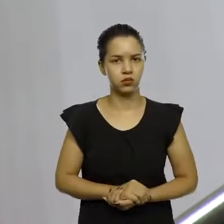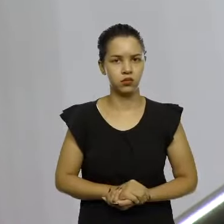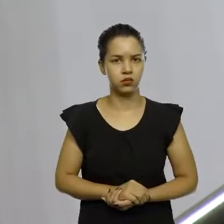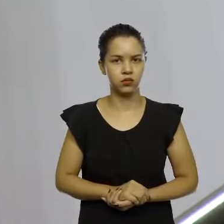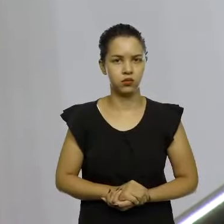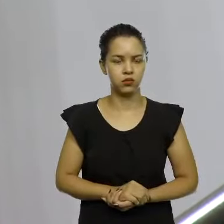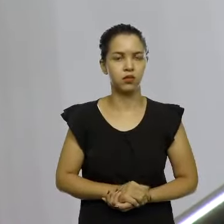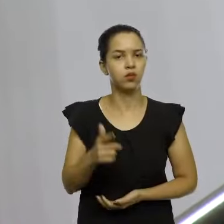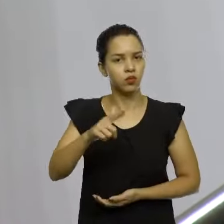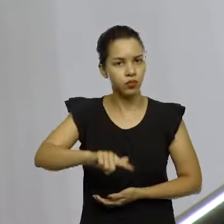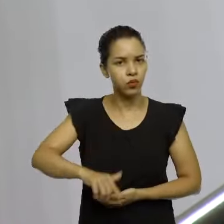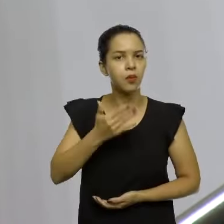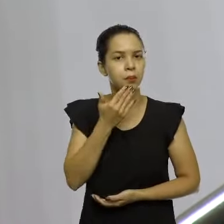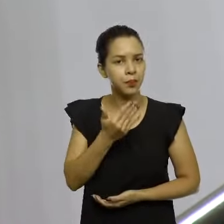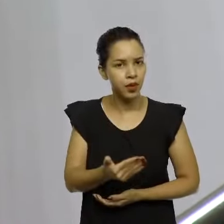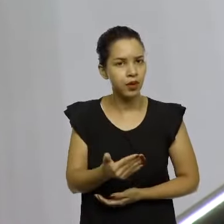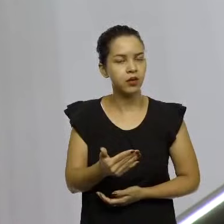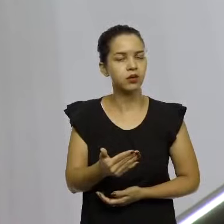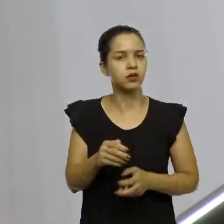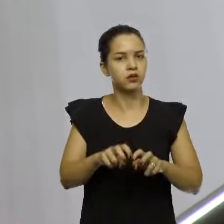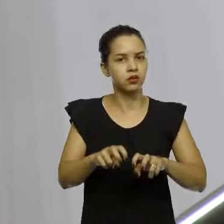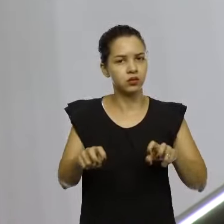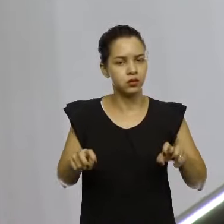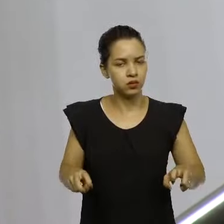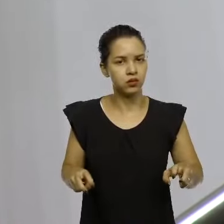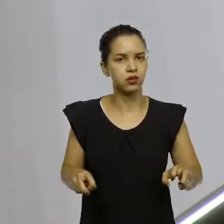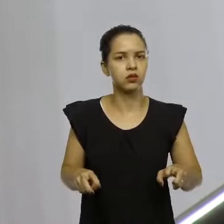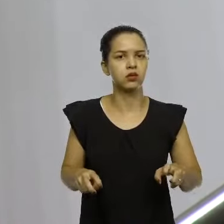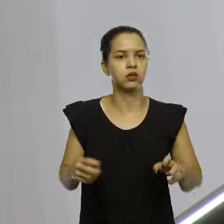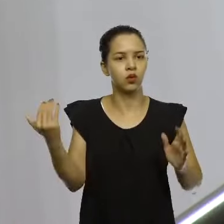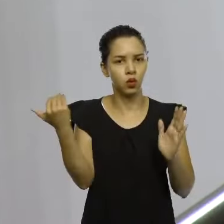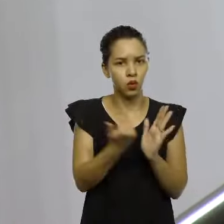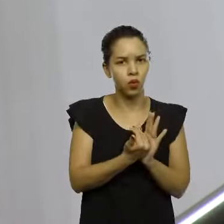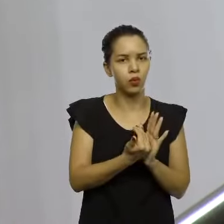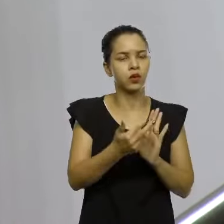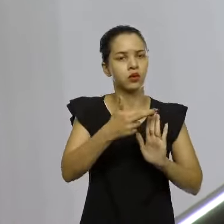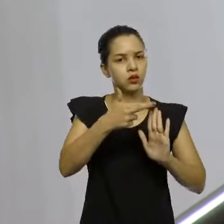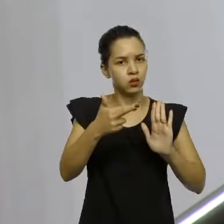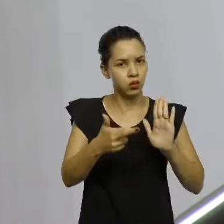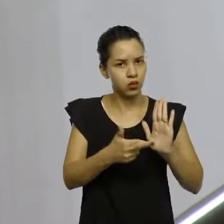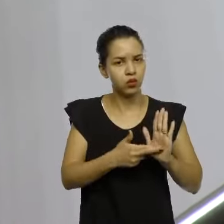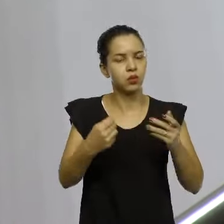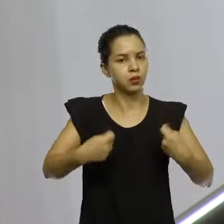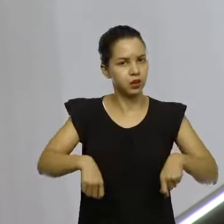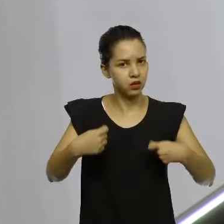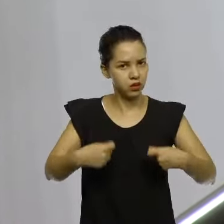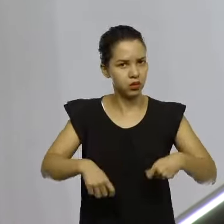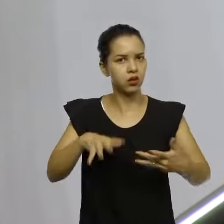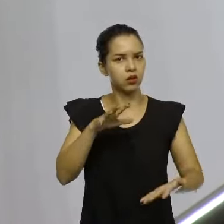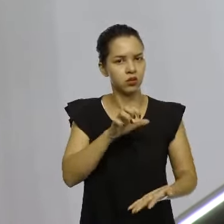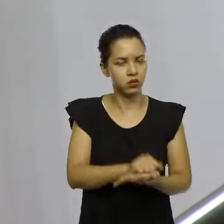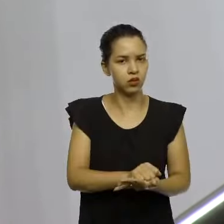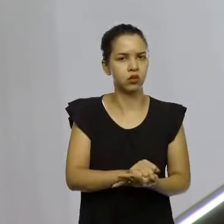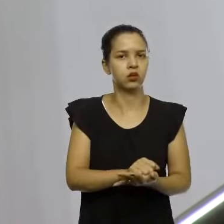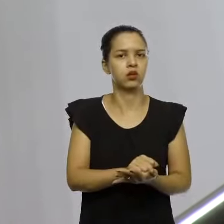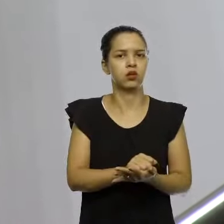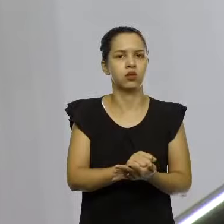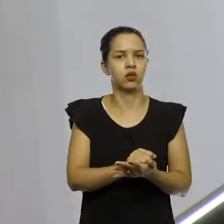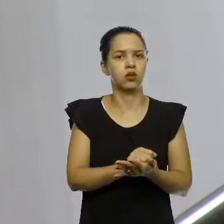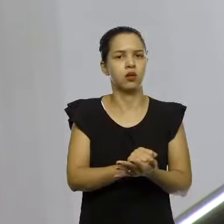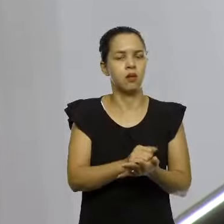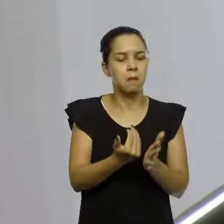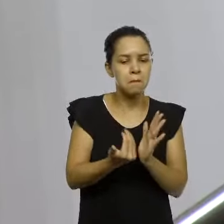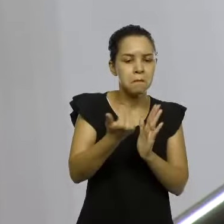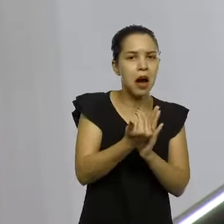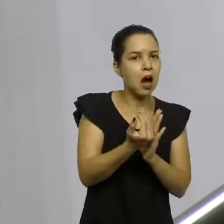Mais uma vez, peço a essa mesa. Faça cumprir o regimento. Como está escrito. Nem uma linha a mais, nem uma linha a menos. É só